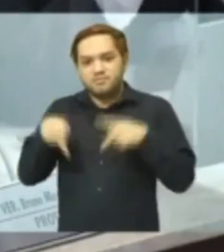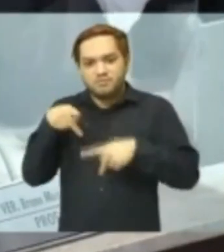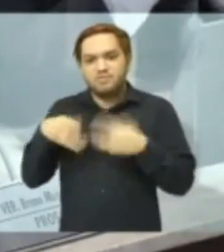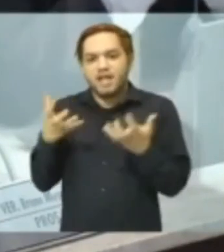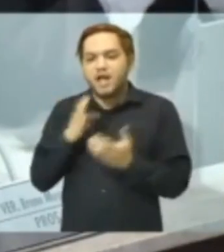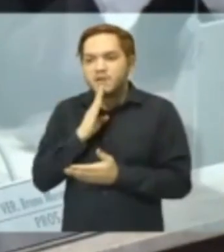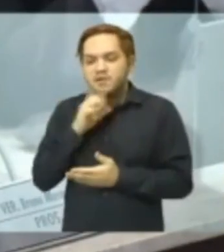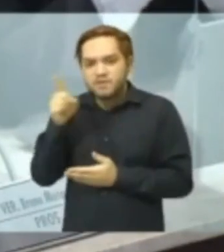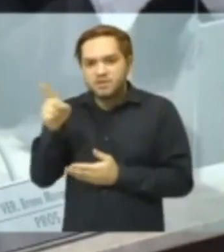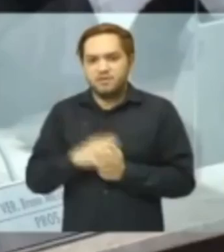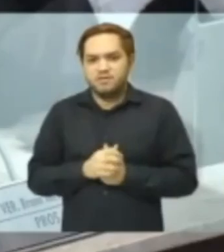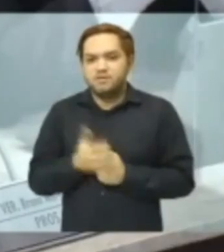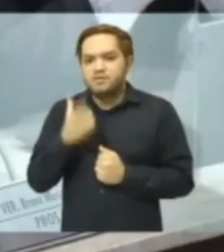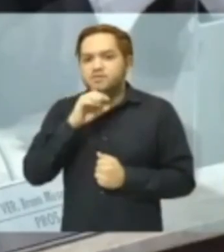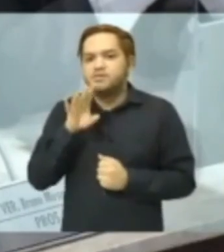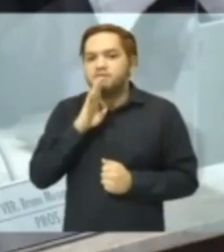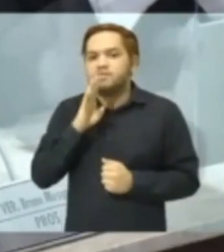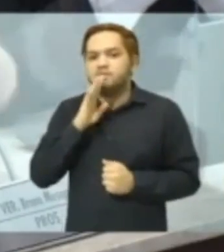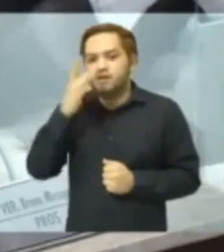conhecer, que só quem lhe conhece é o torcedor de Fortaleza.